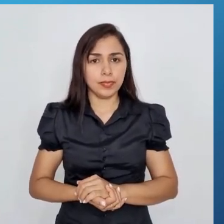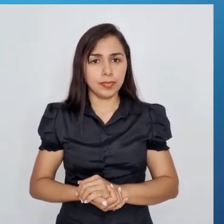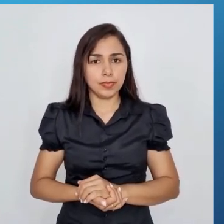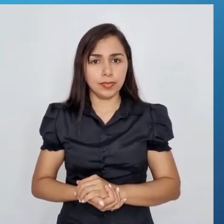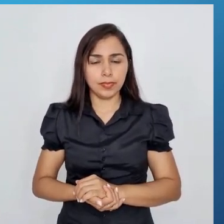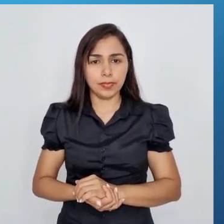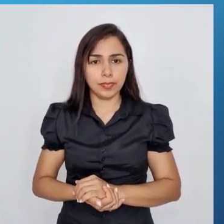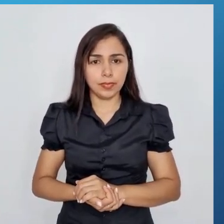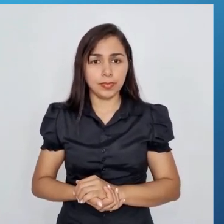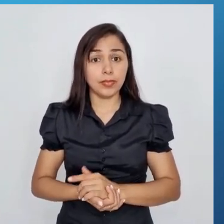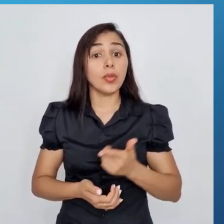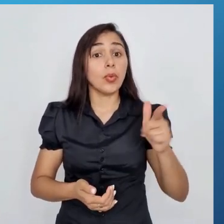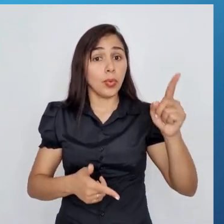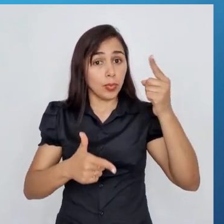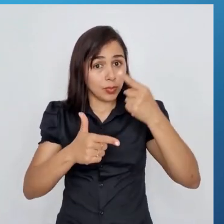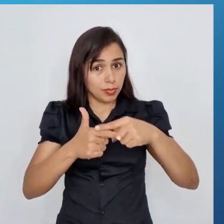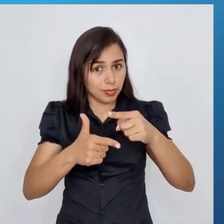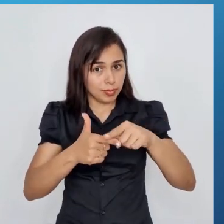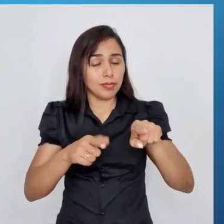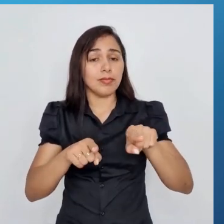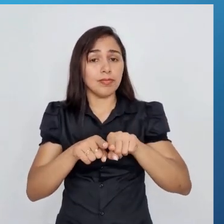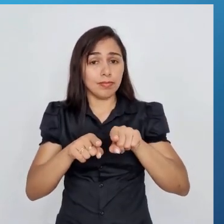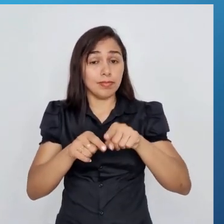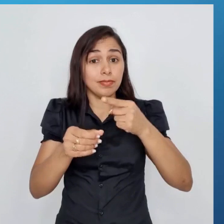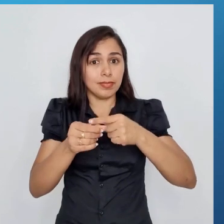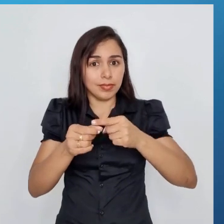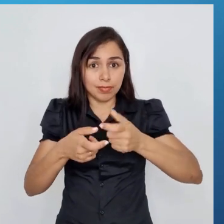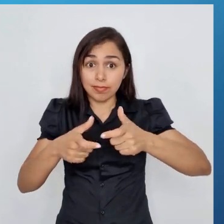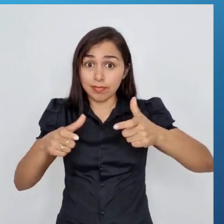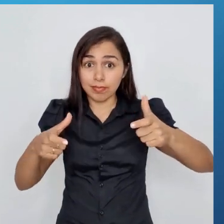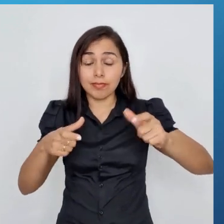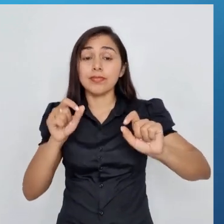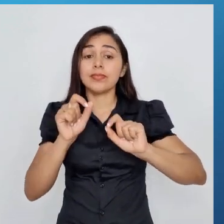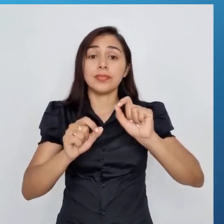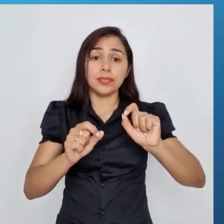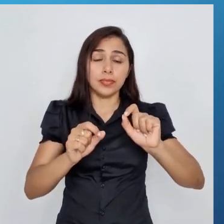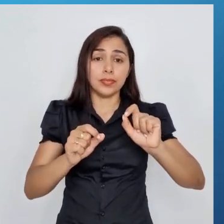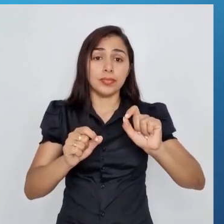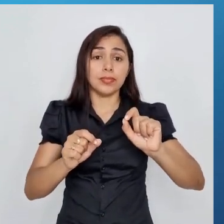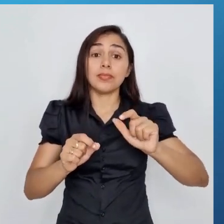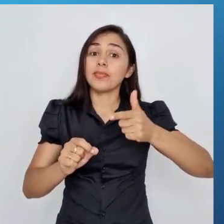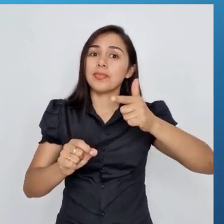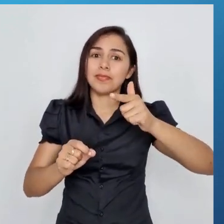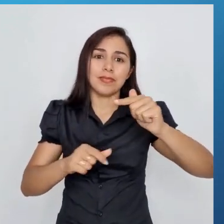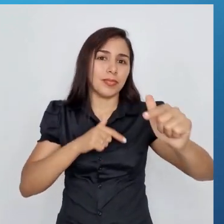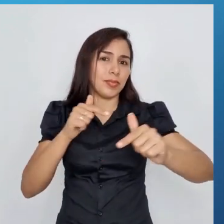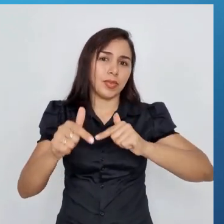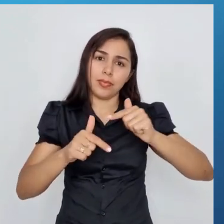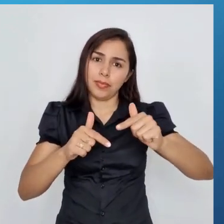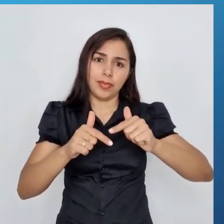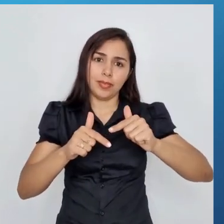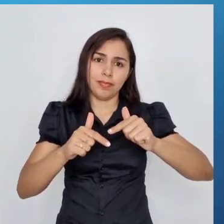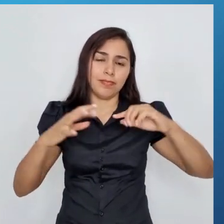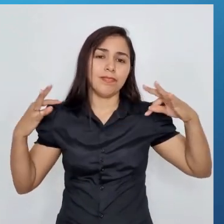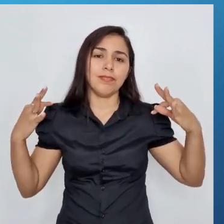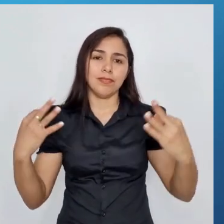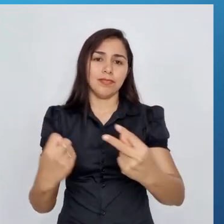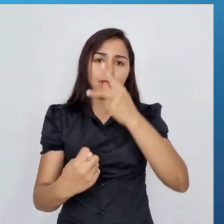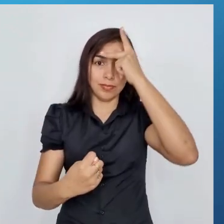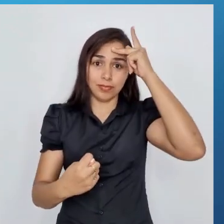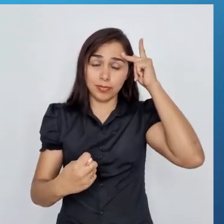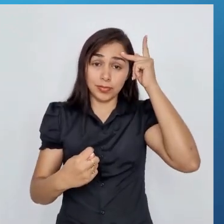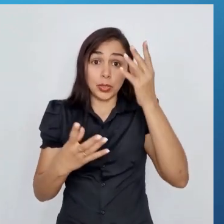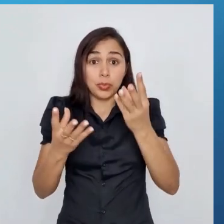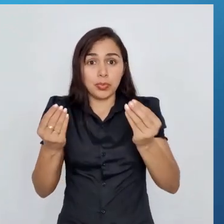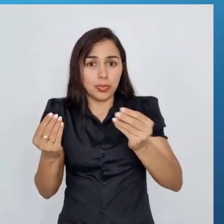Outro problema das grandes cidades é que o quê? Não tem emprego para todo mundo. Então, muita gente sai do